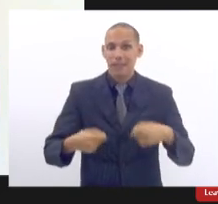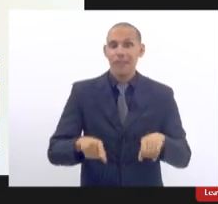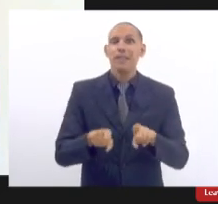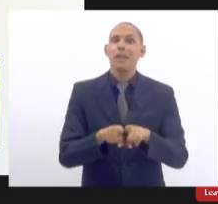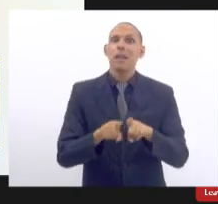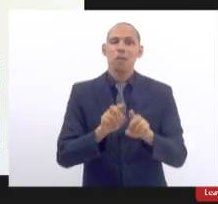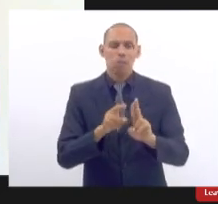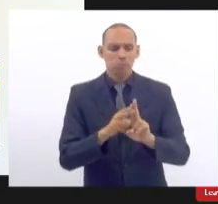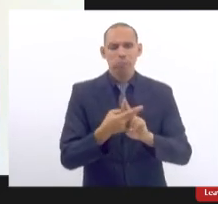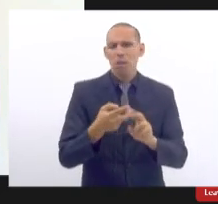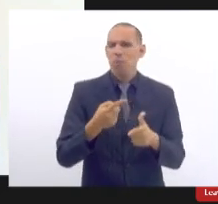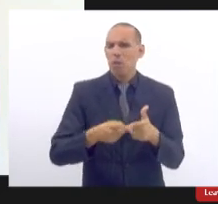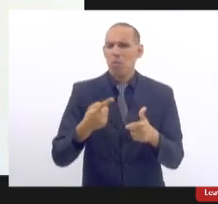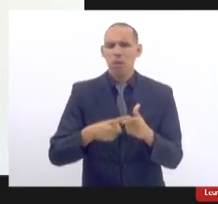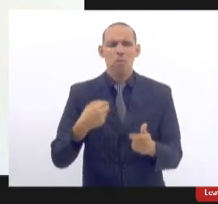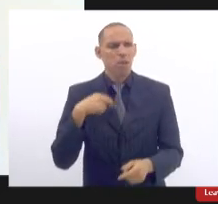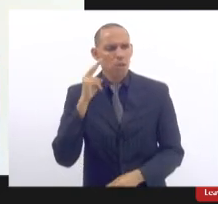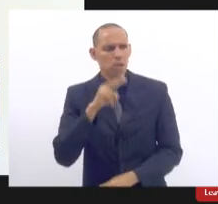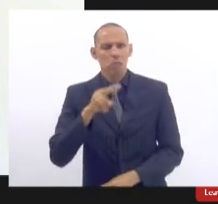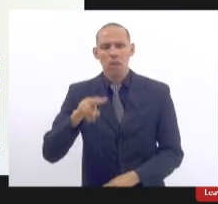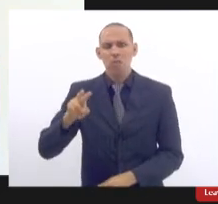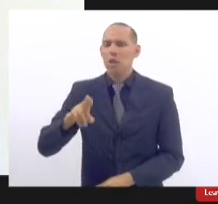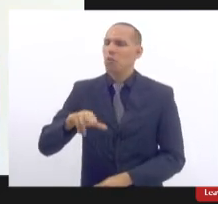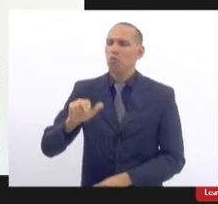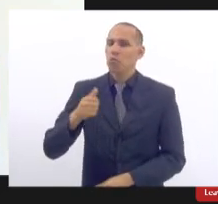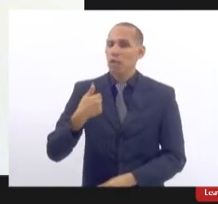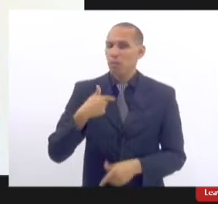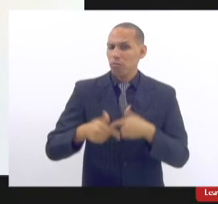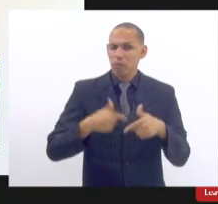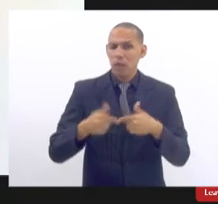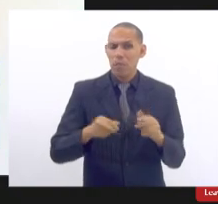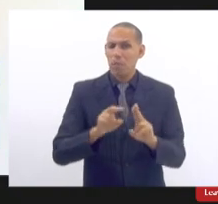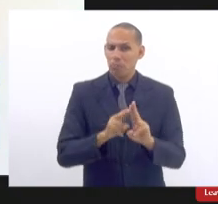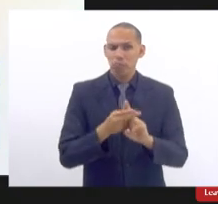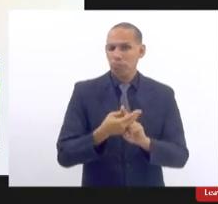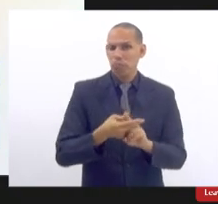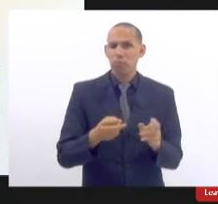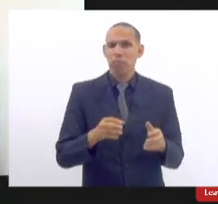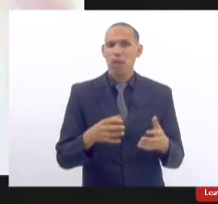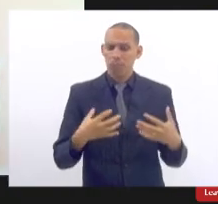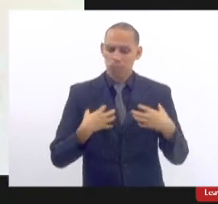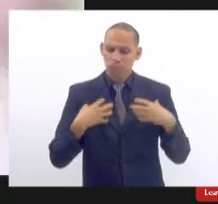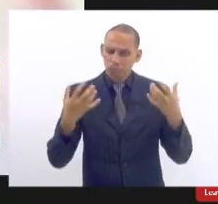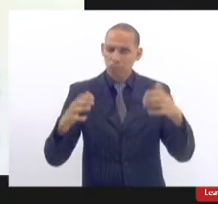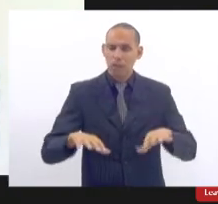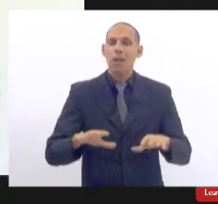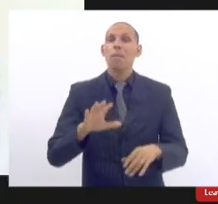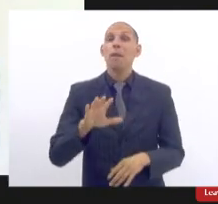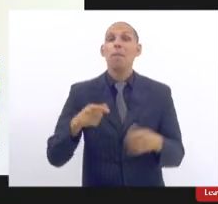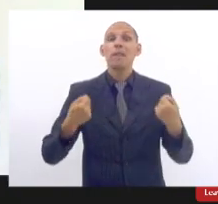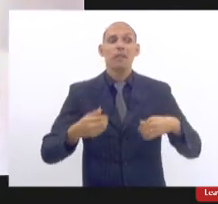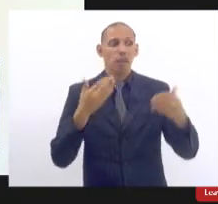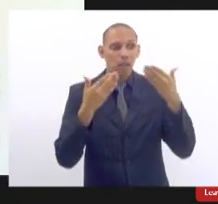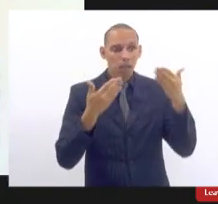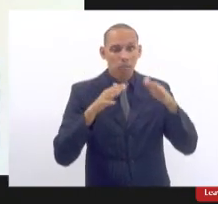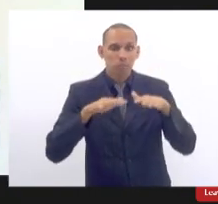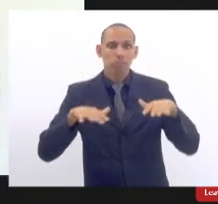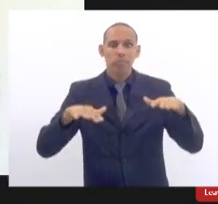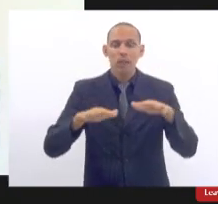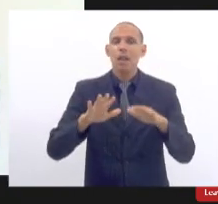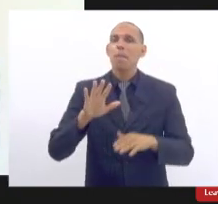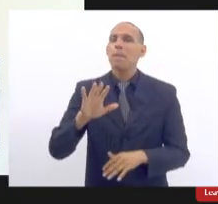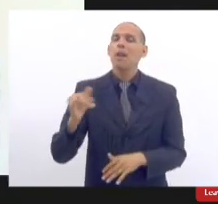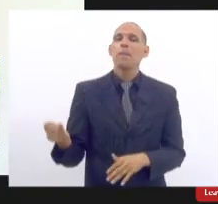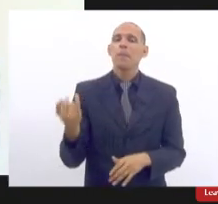SUS que eu nunca vi problema eu trabalho no SUS de fazer os esplantes mas que isso tem que ser atendido mas